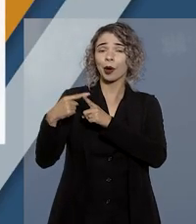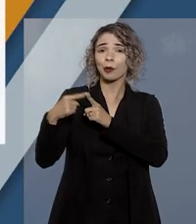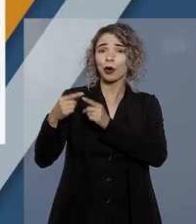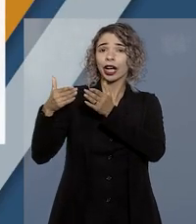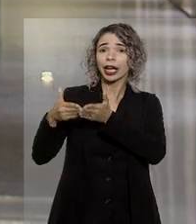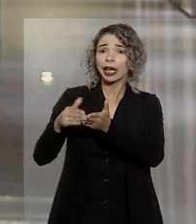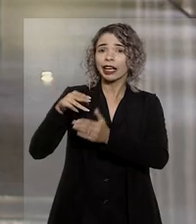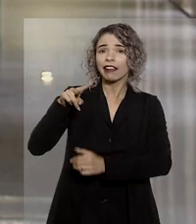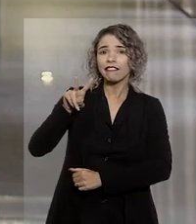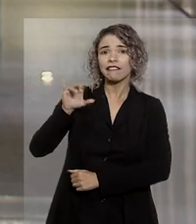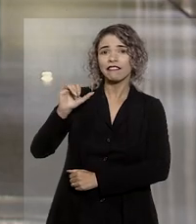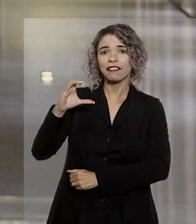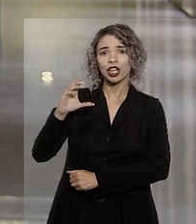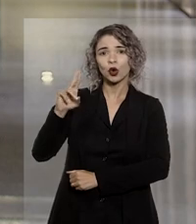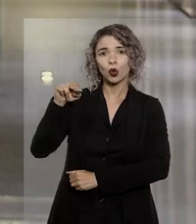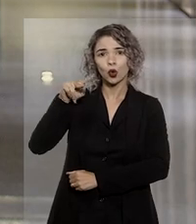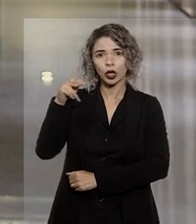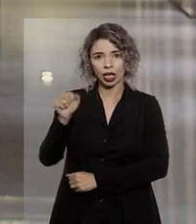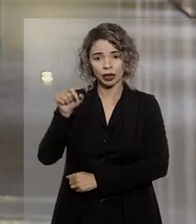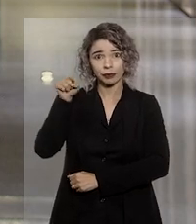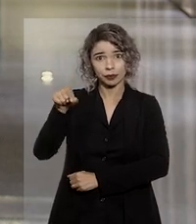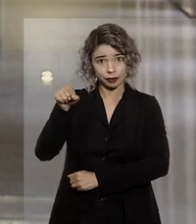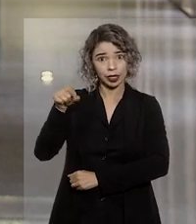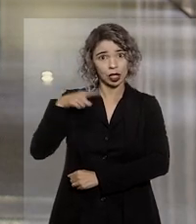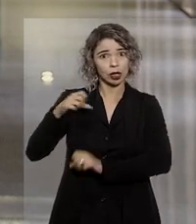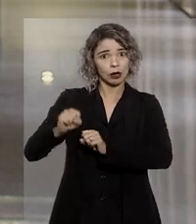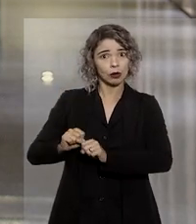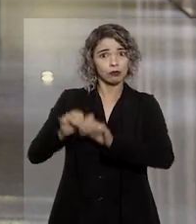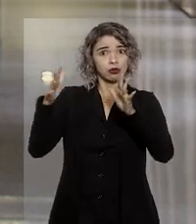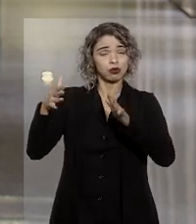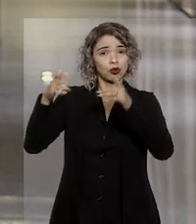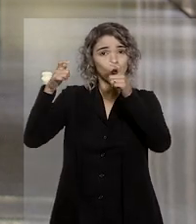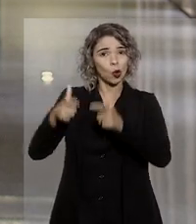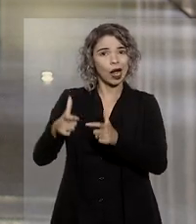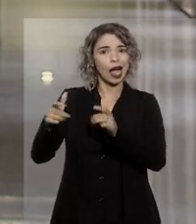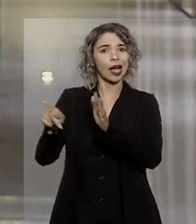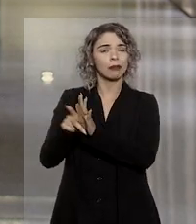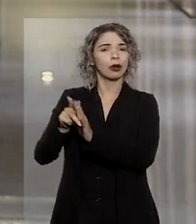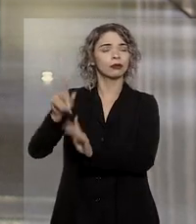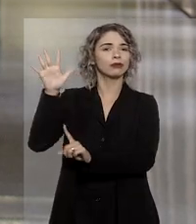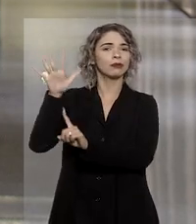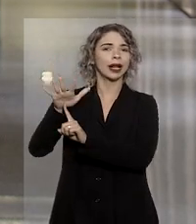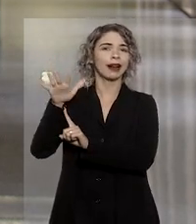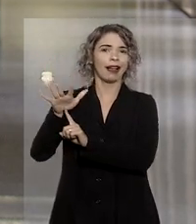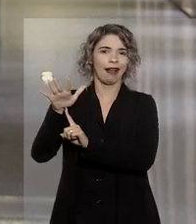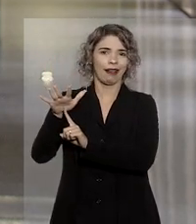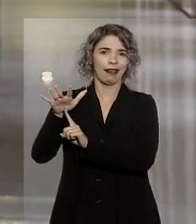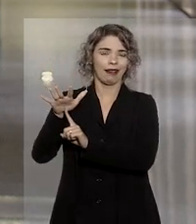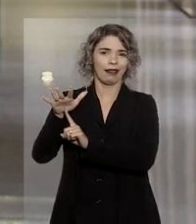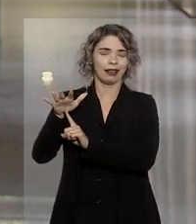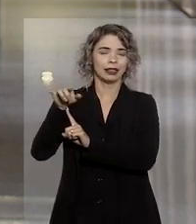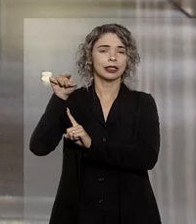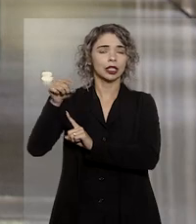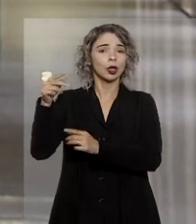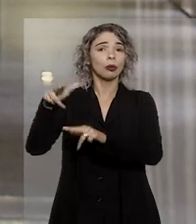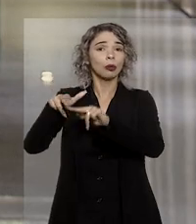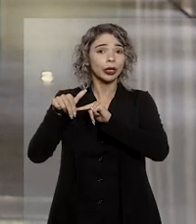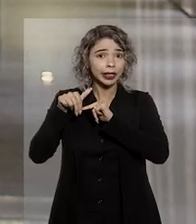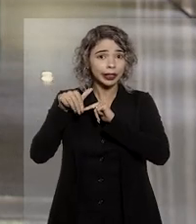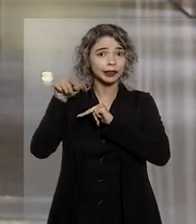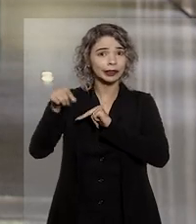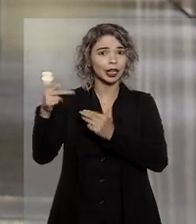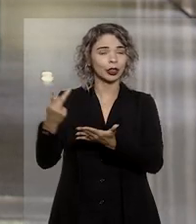Vicunha. A carga da embarcação explodiu em 2004 no porto de Paranaguá, localizado no Paraná.